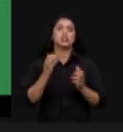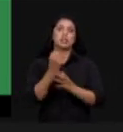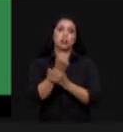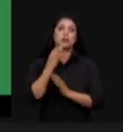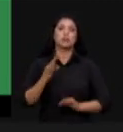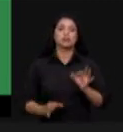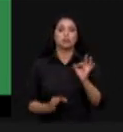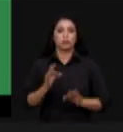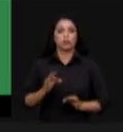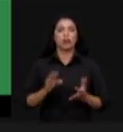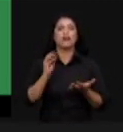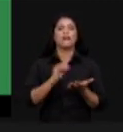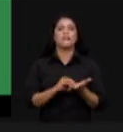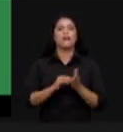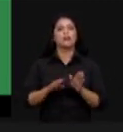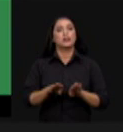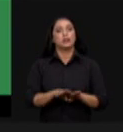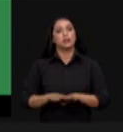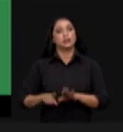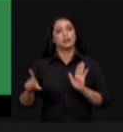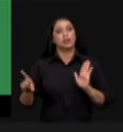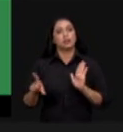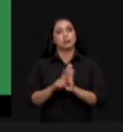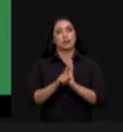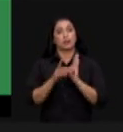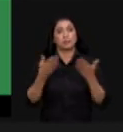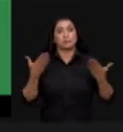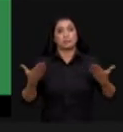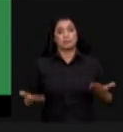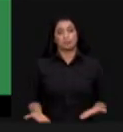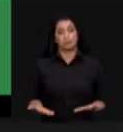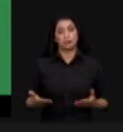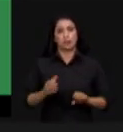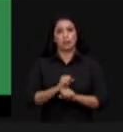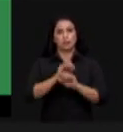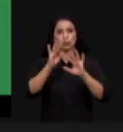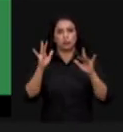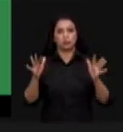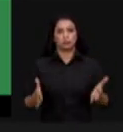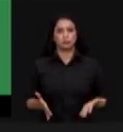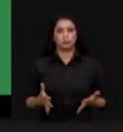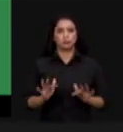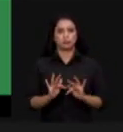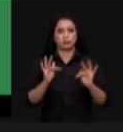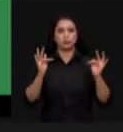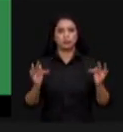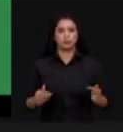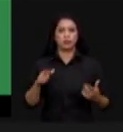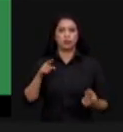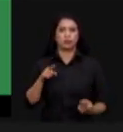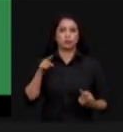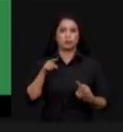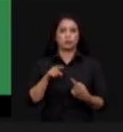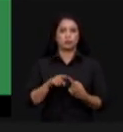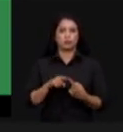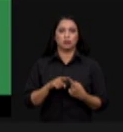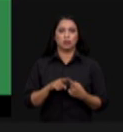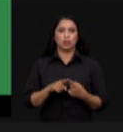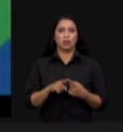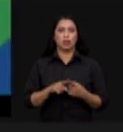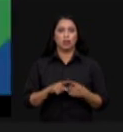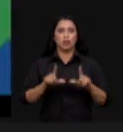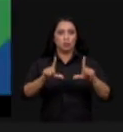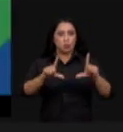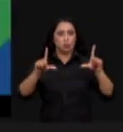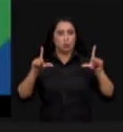e falta a unificação da legislação de forma clara e bem simples e objetiva eu quero passar um vídeo para que